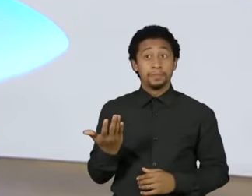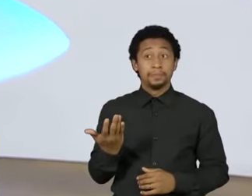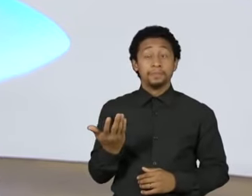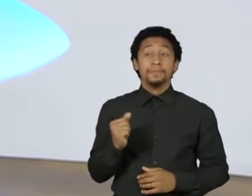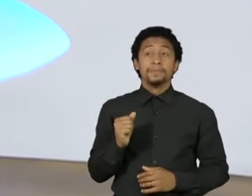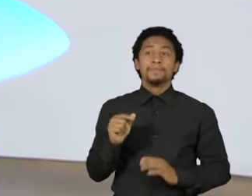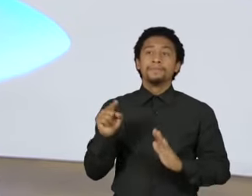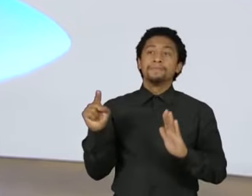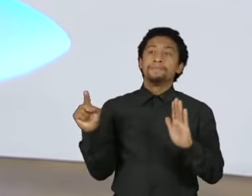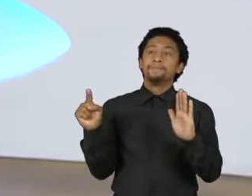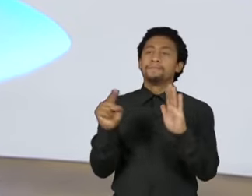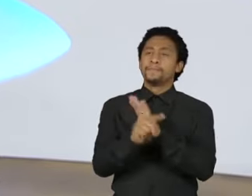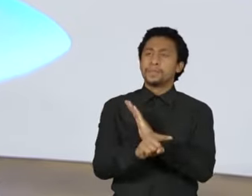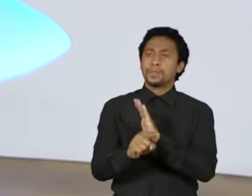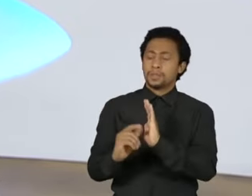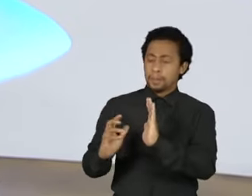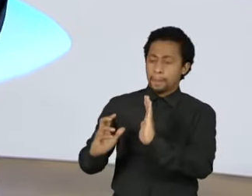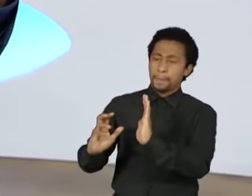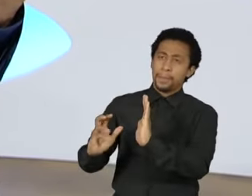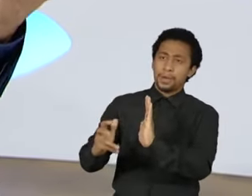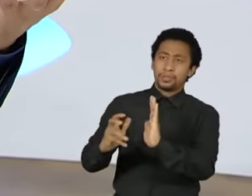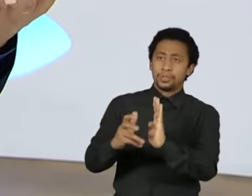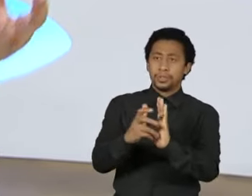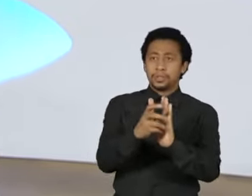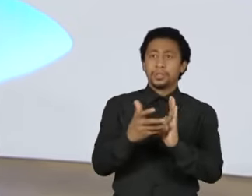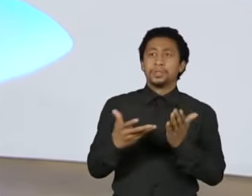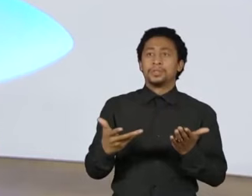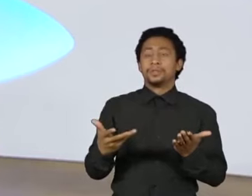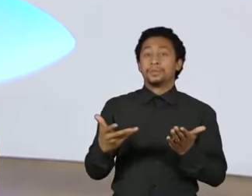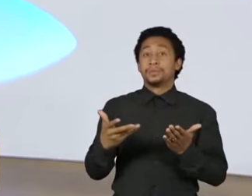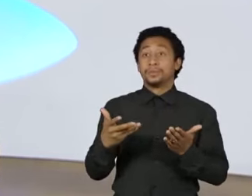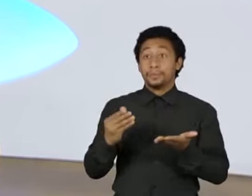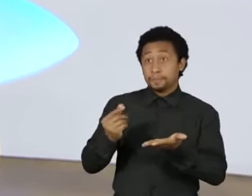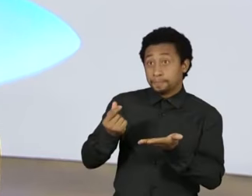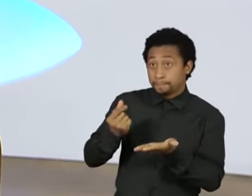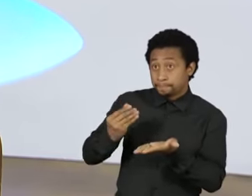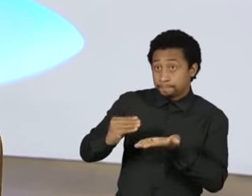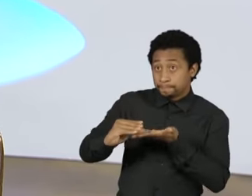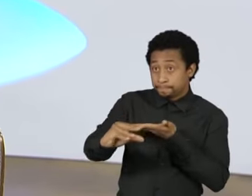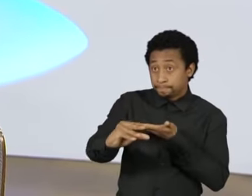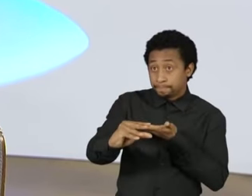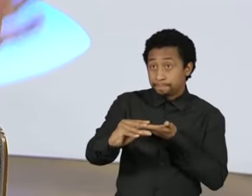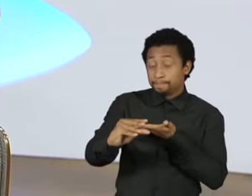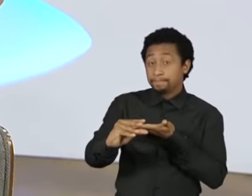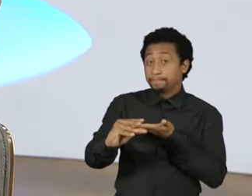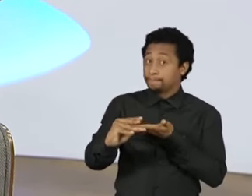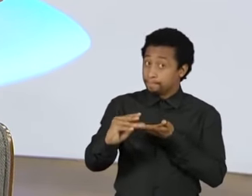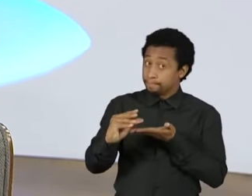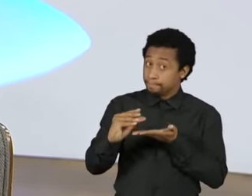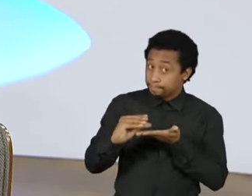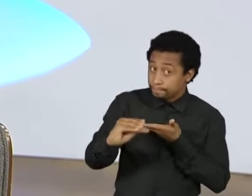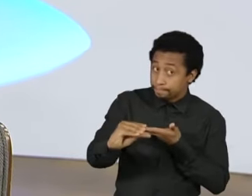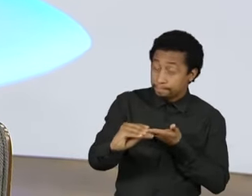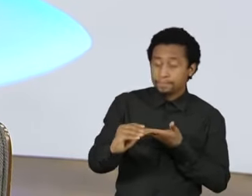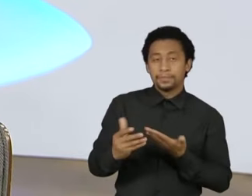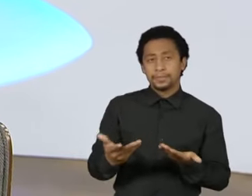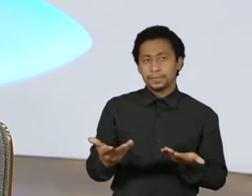se os partidos, essa estrutura, fundo eleitoral, se é isso que boicotou